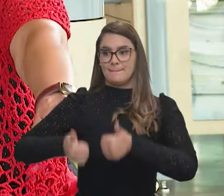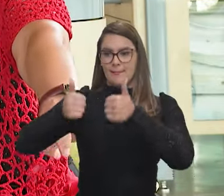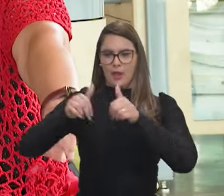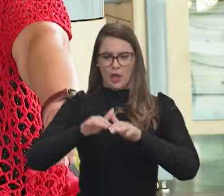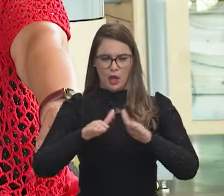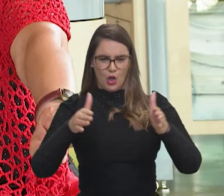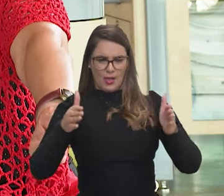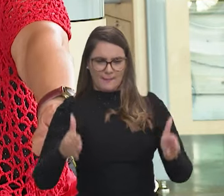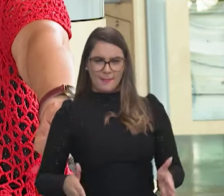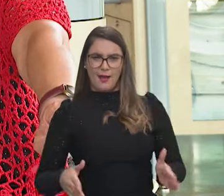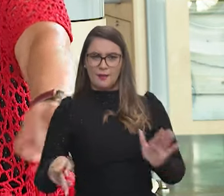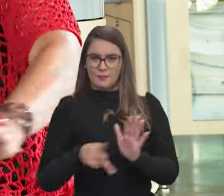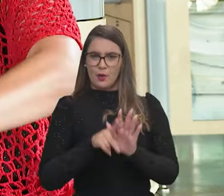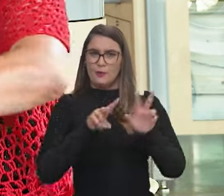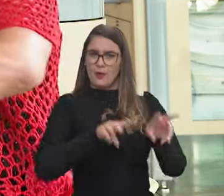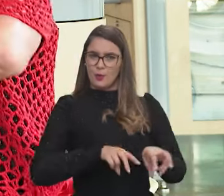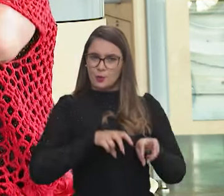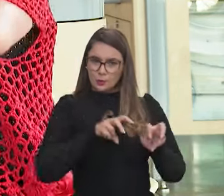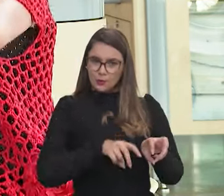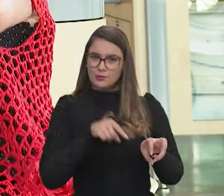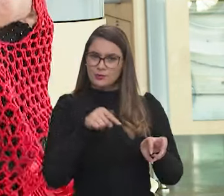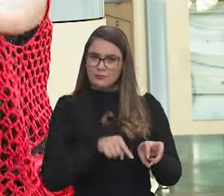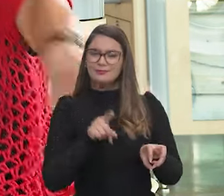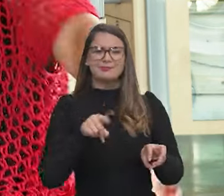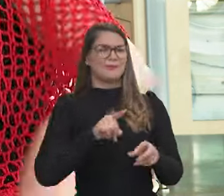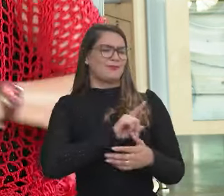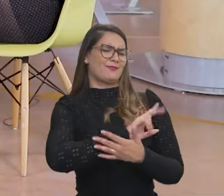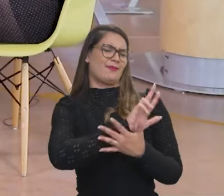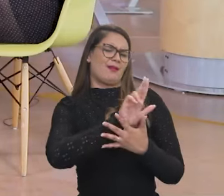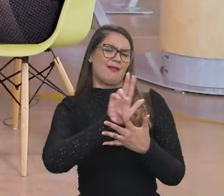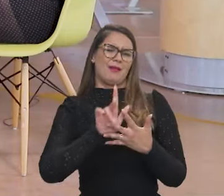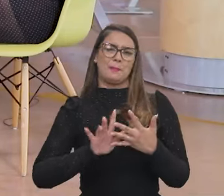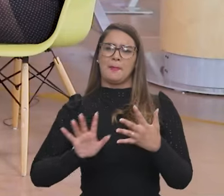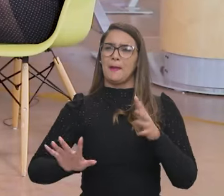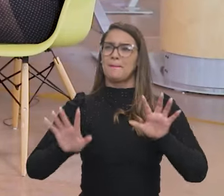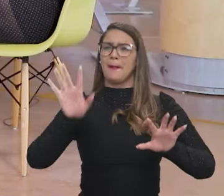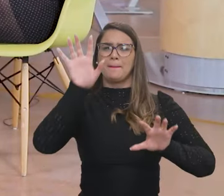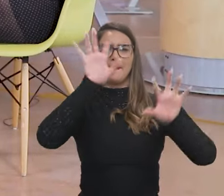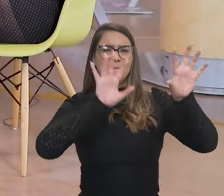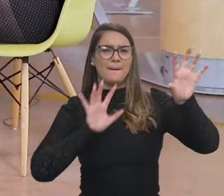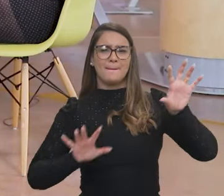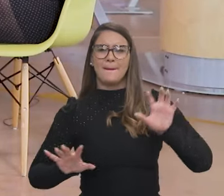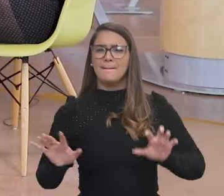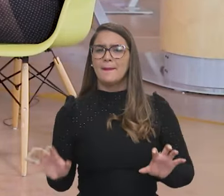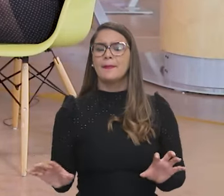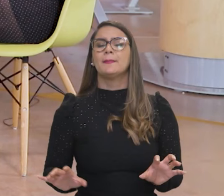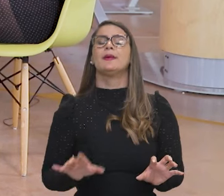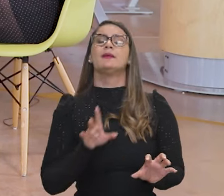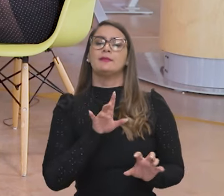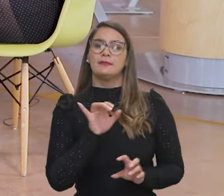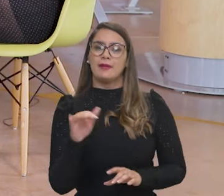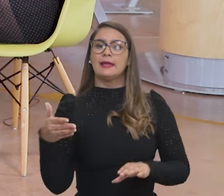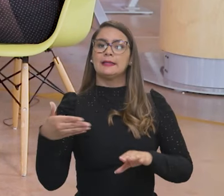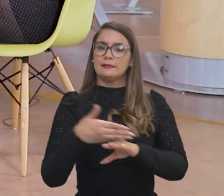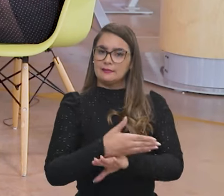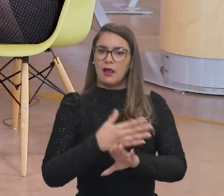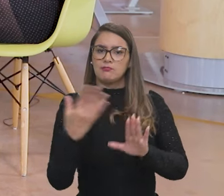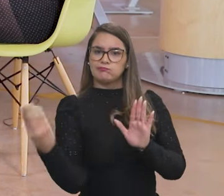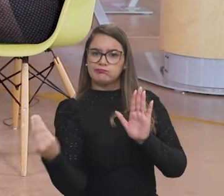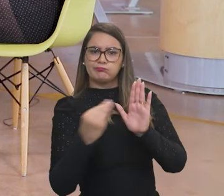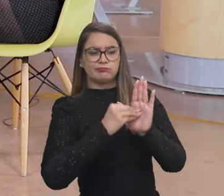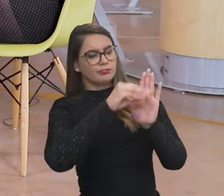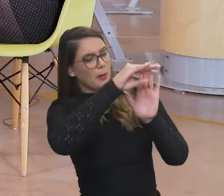otimizar máquinas para a agricultura. ou seja, aí um mosaico enorme, né, que vai entrar na